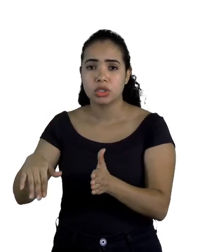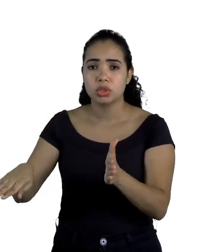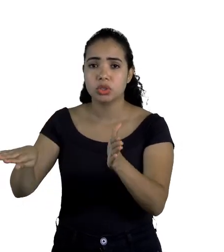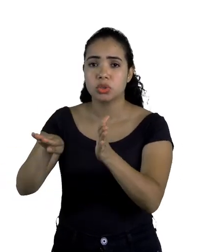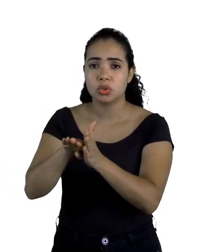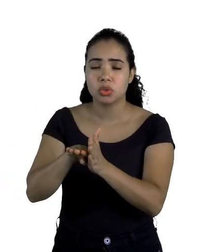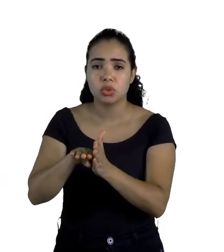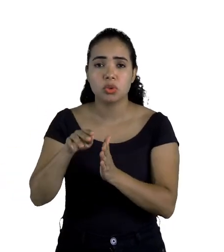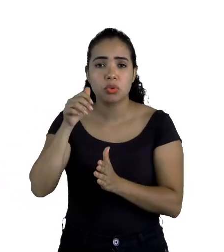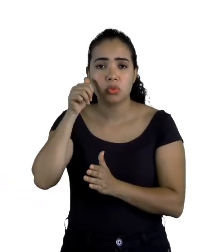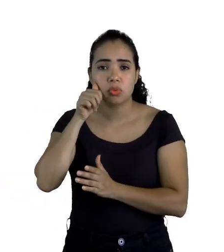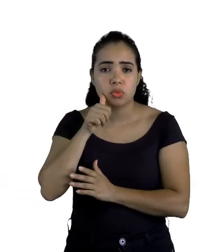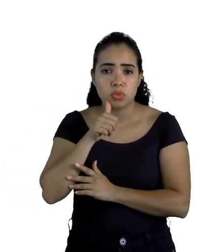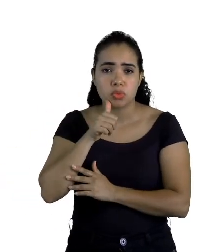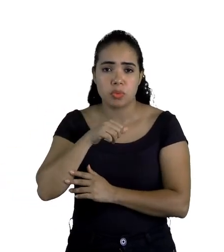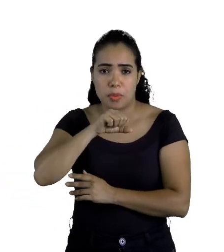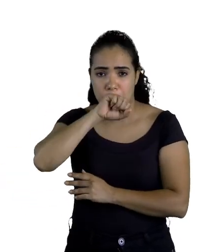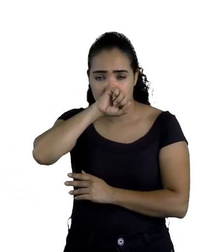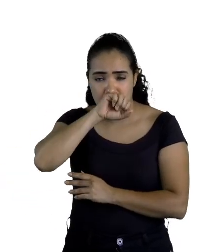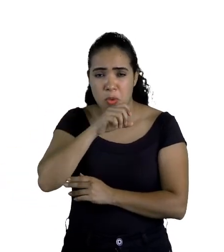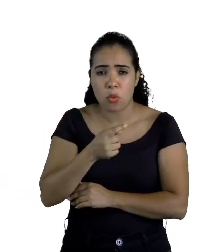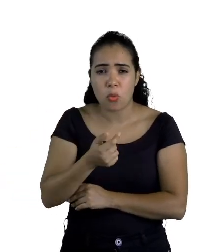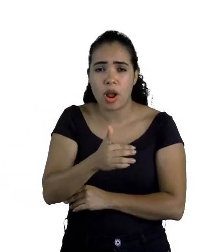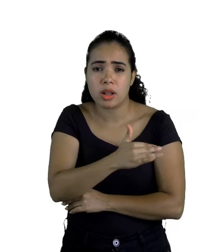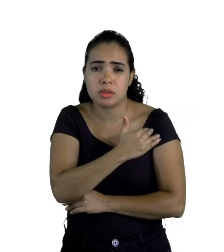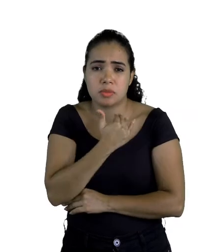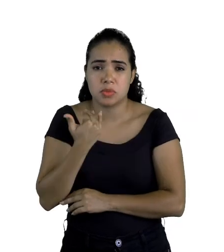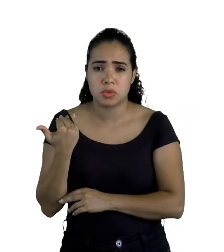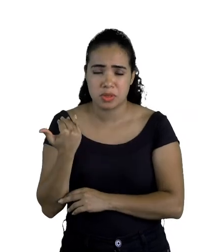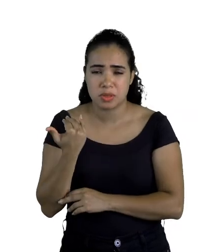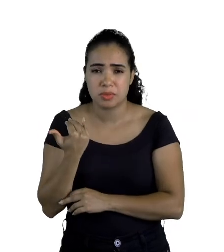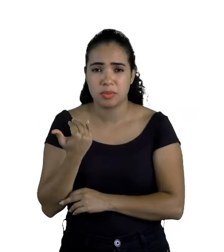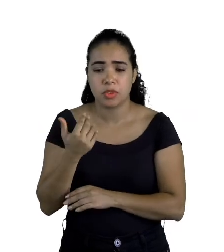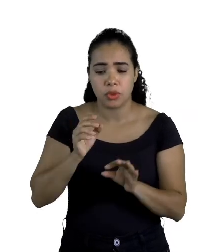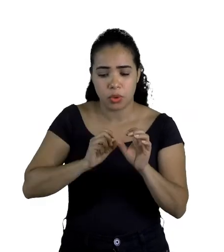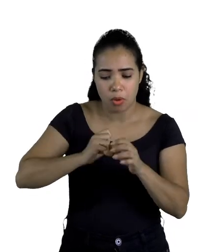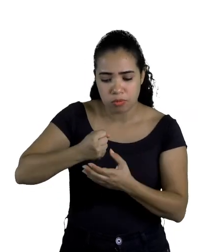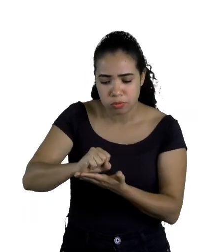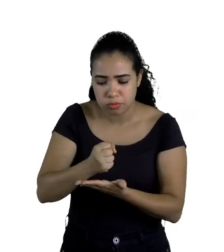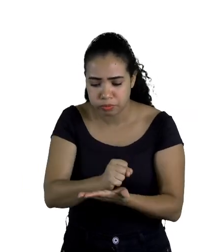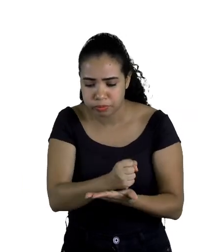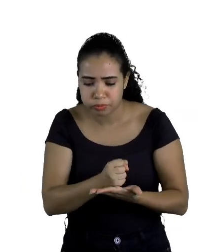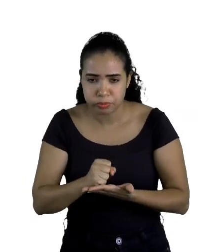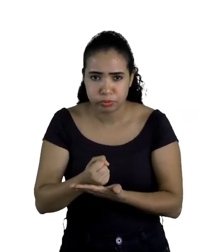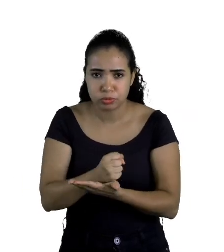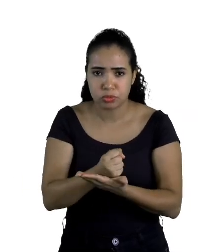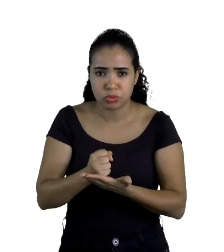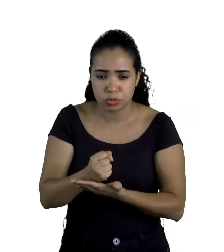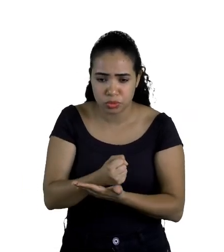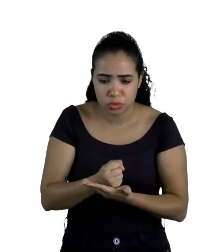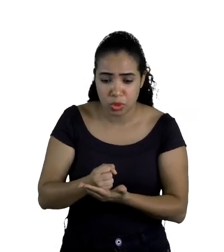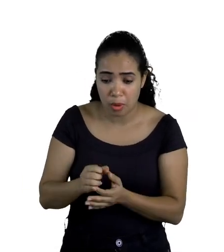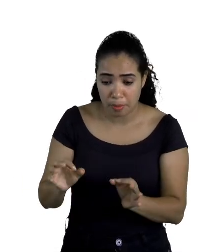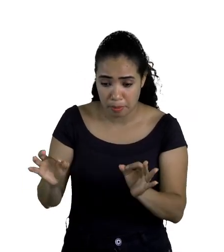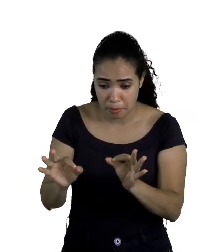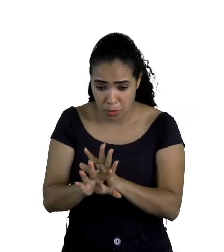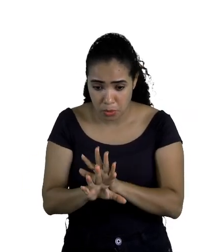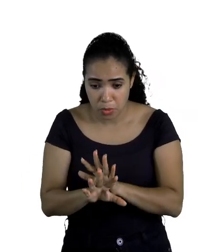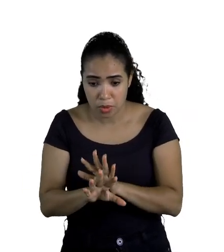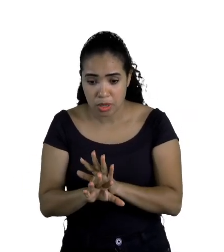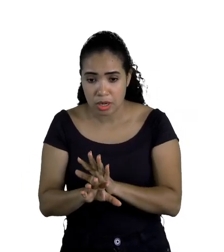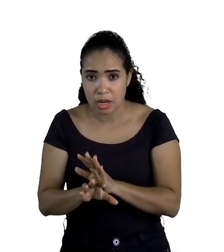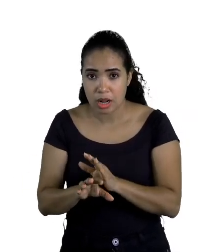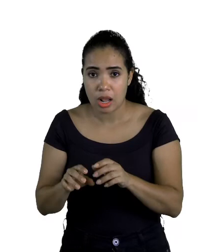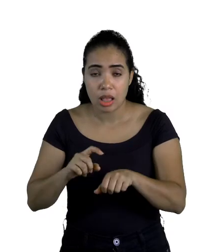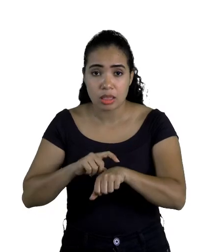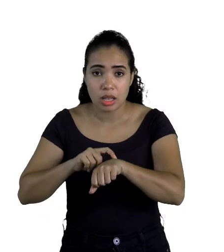estava já na hora da morte. Ele foi logo preparando os ingredientes. Quando estava tudo pronto, justamente